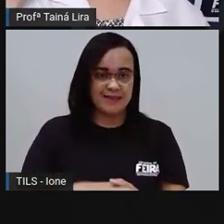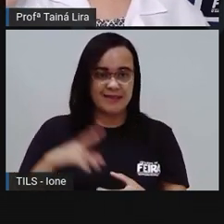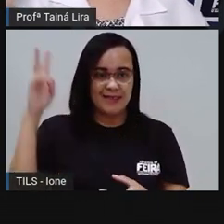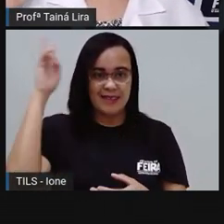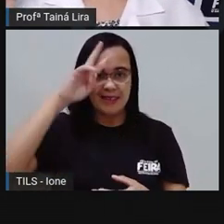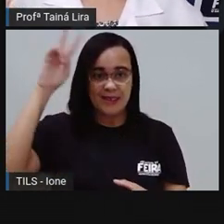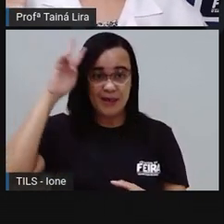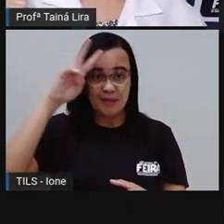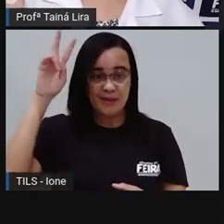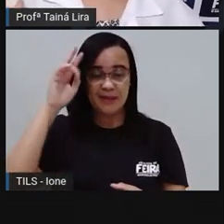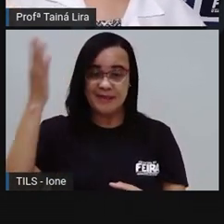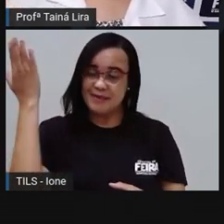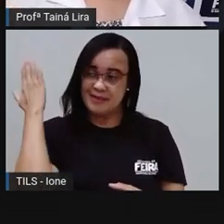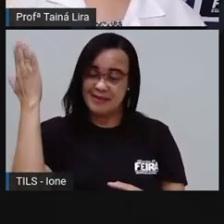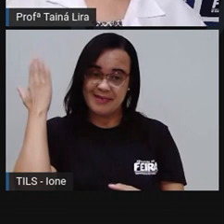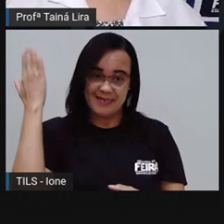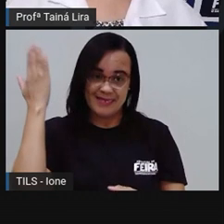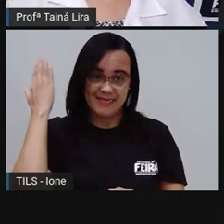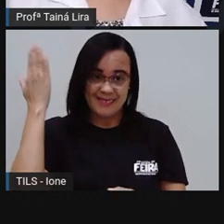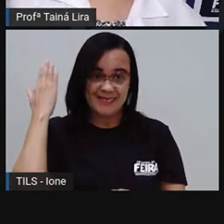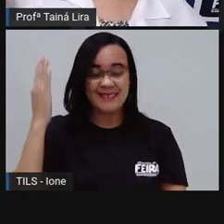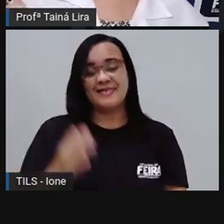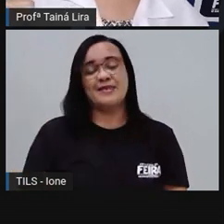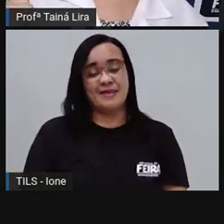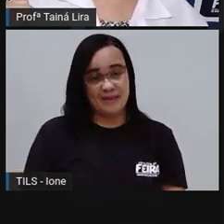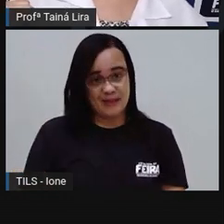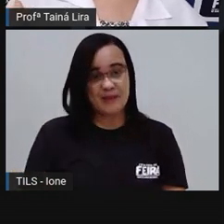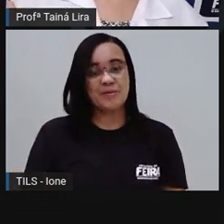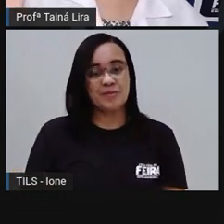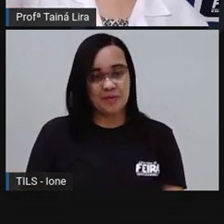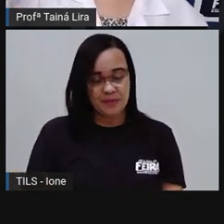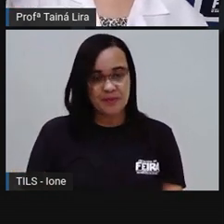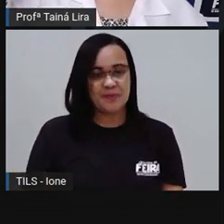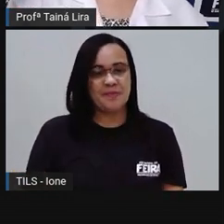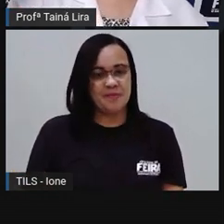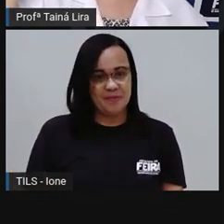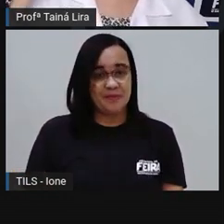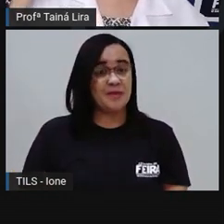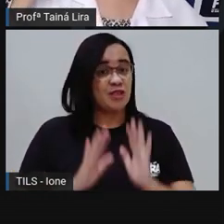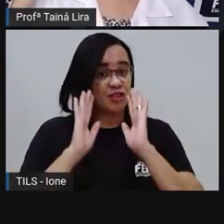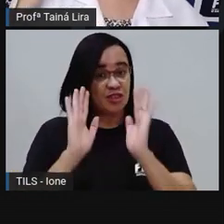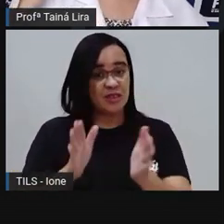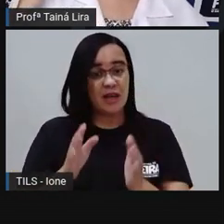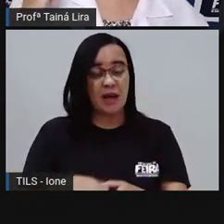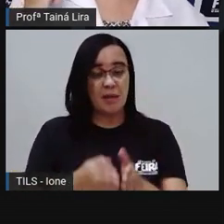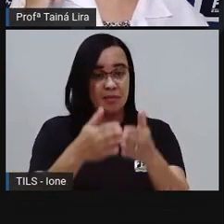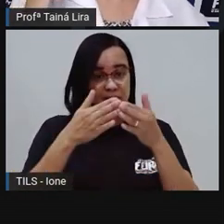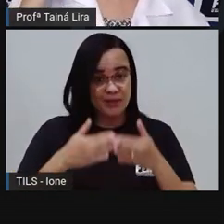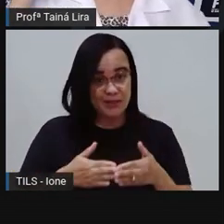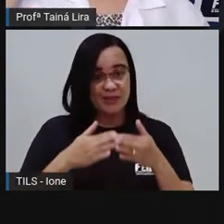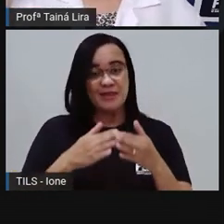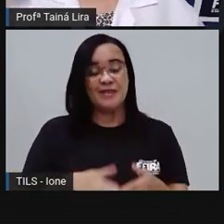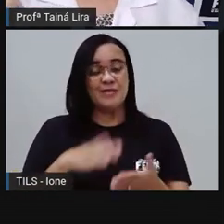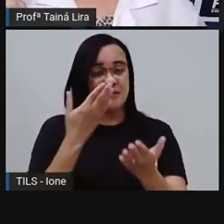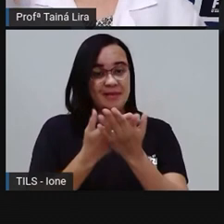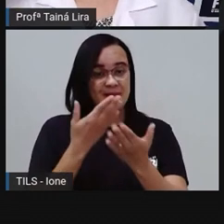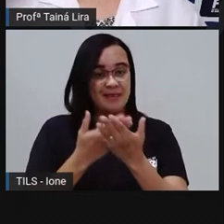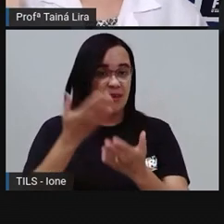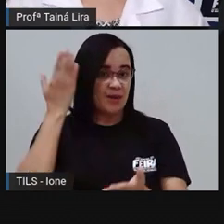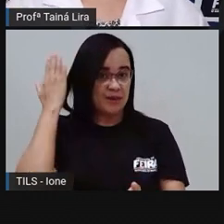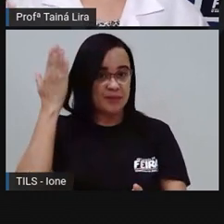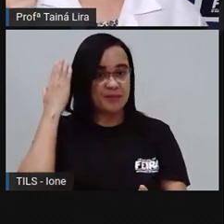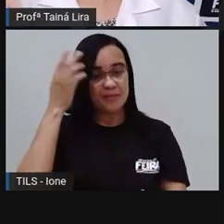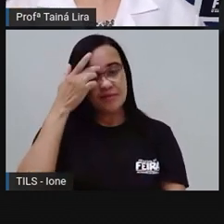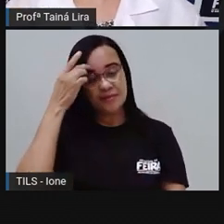solicitou Semana passada Na aula passada Perdão A PRO solicitou Na última aula Não foi? Que é